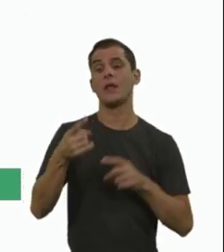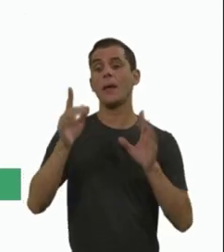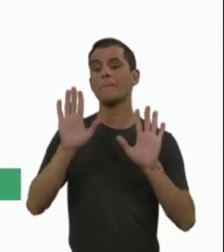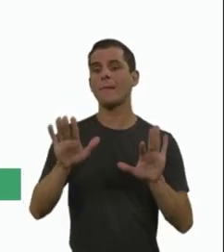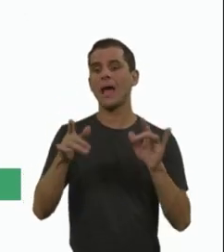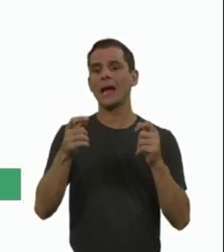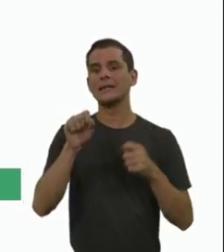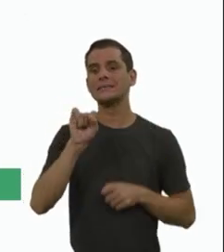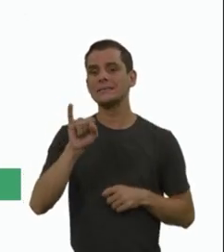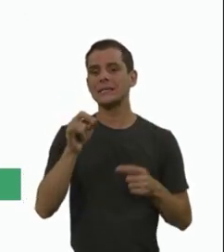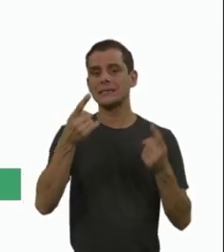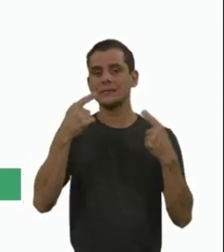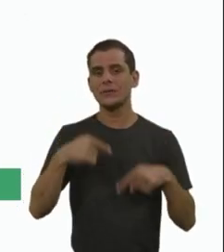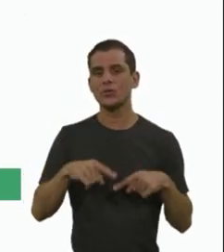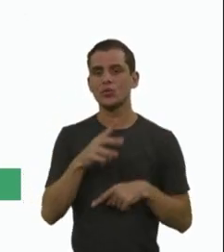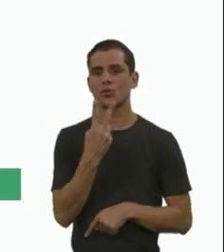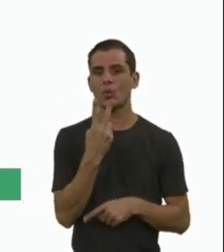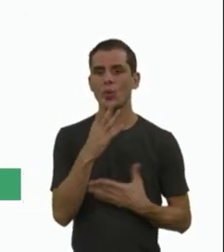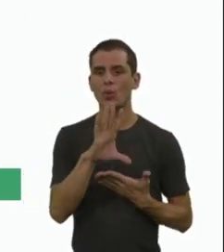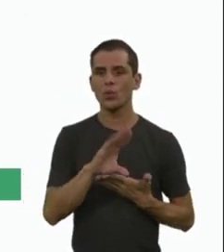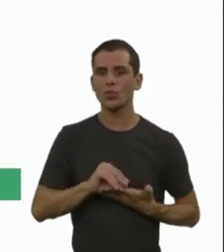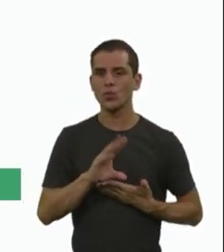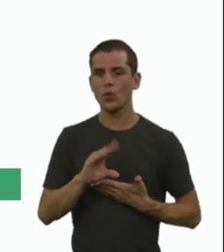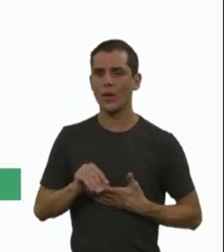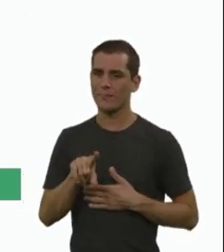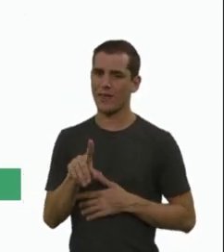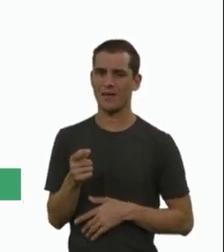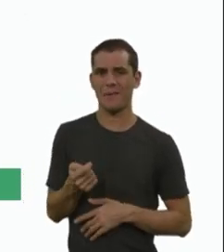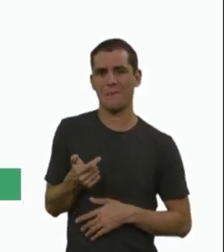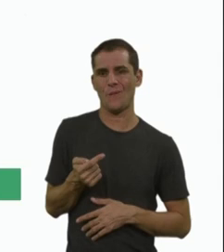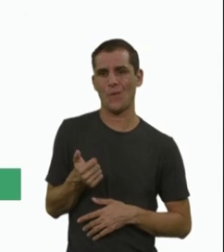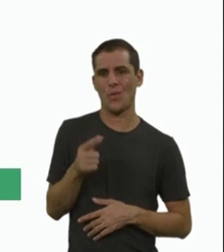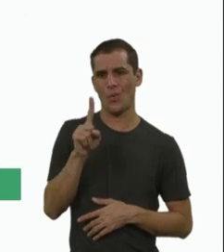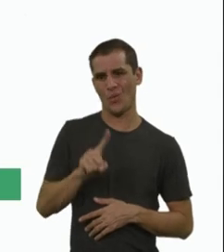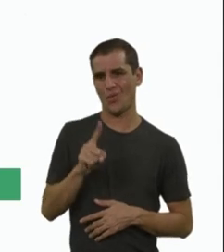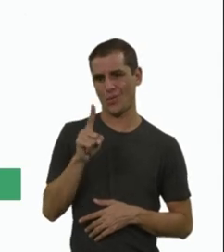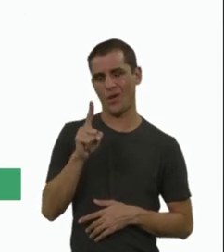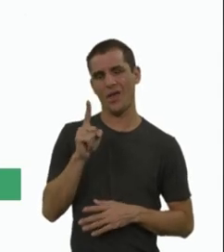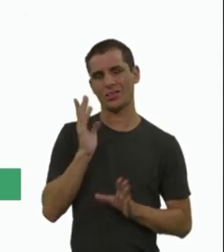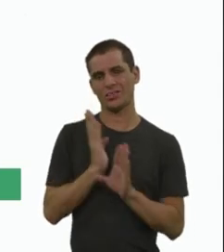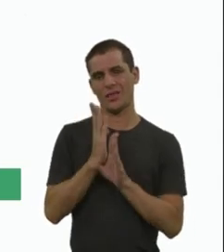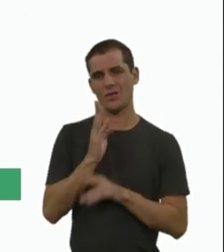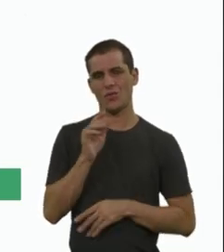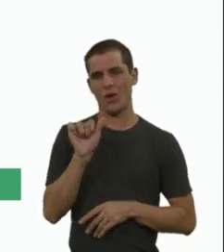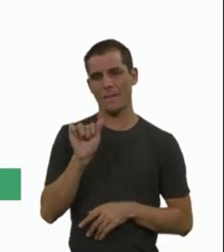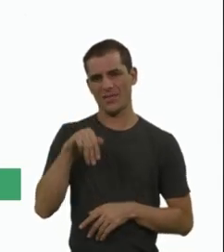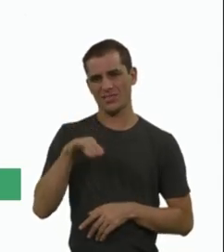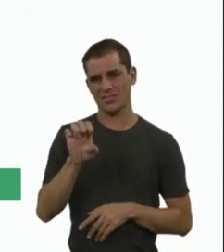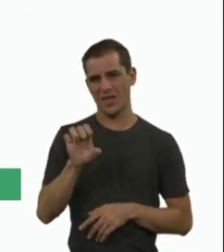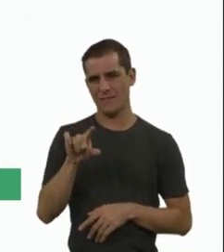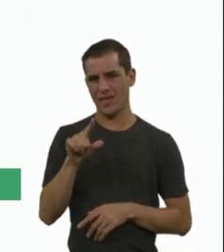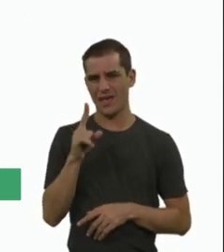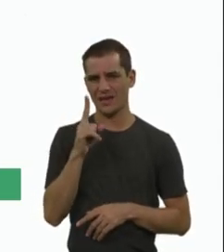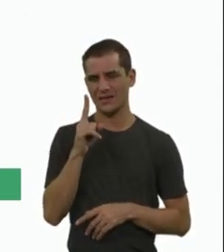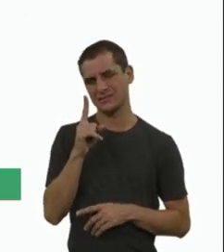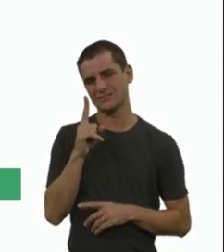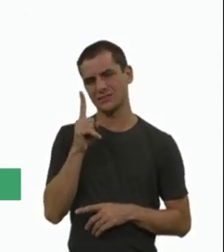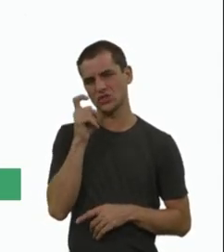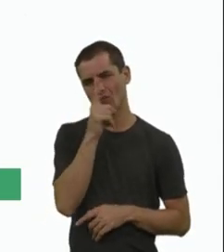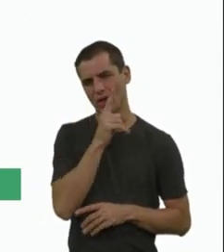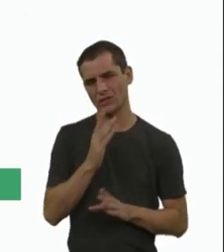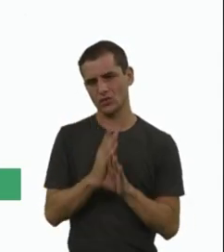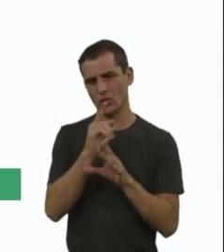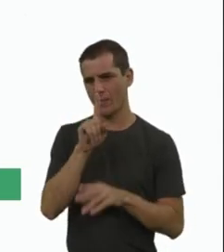fica muito pequena, né, então a gente só deve fazer então o sequenciamento das duas cópias se esses pais